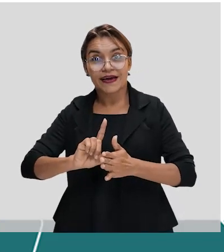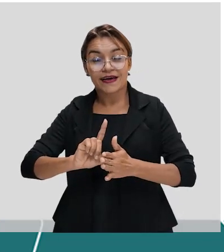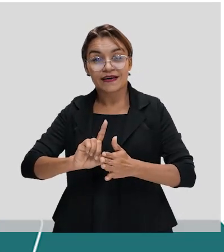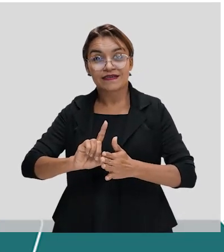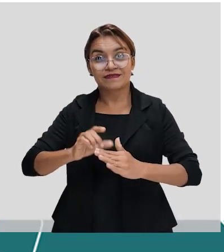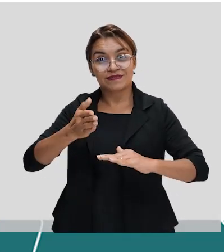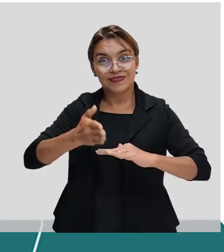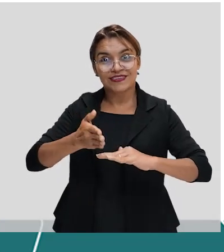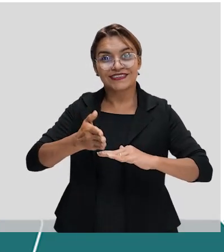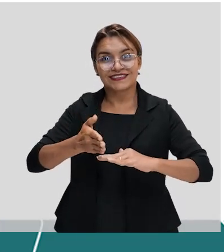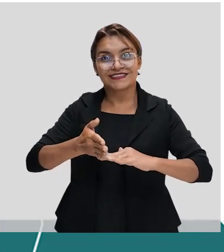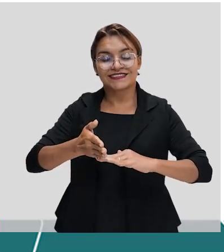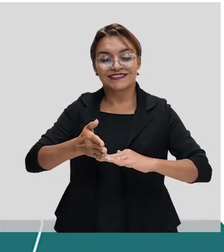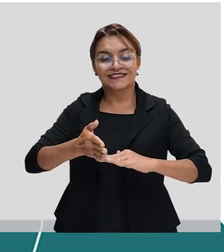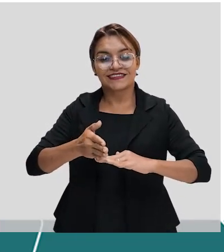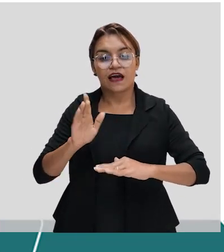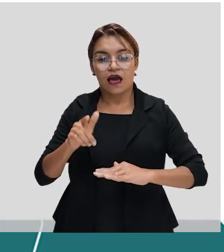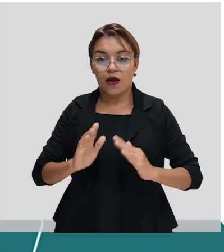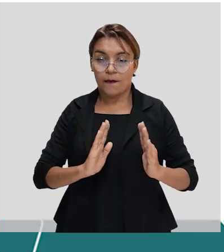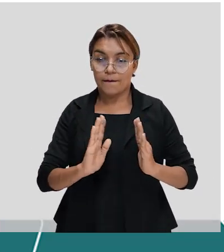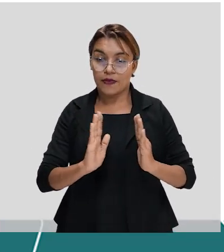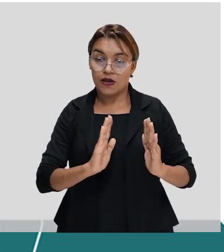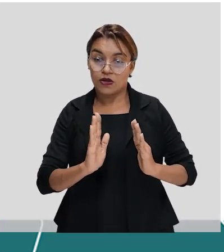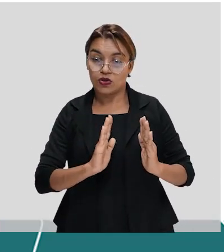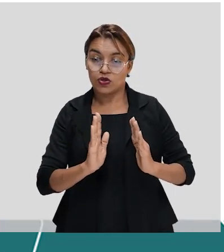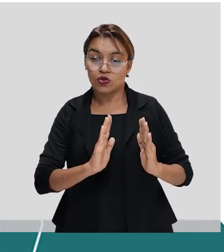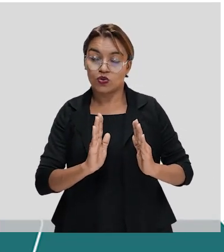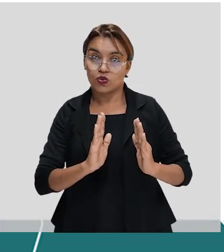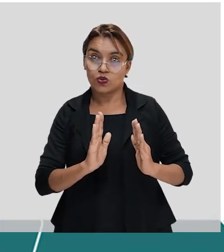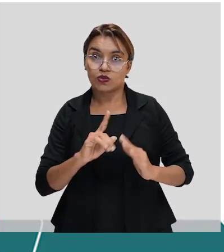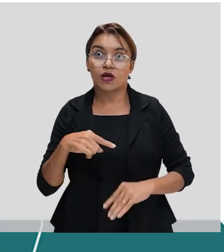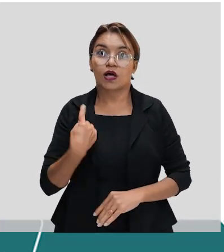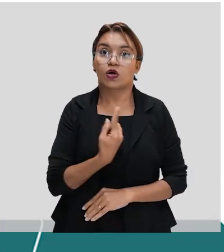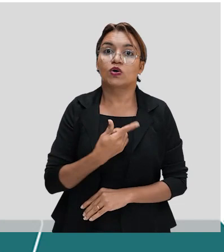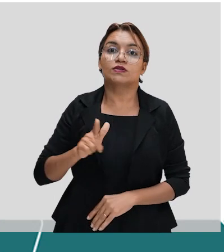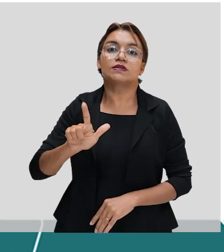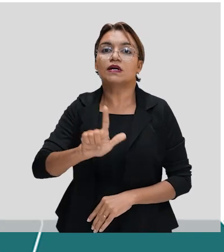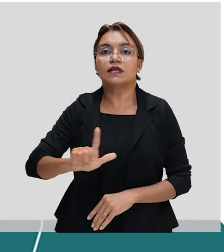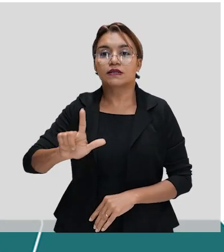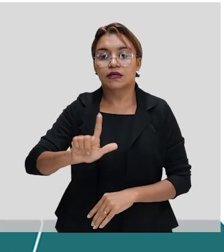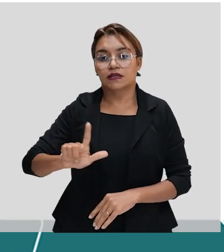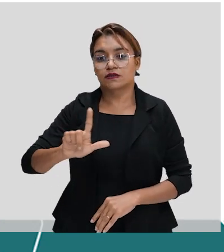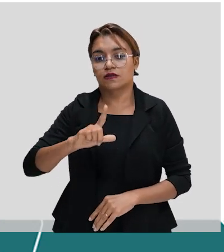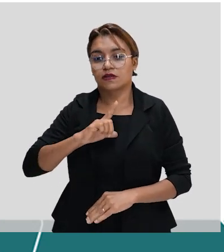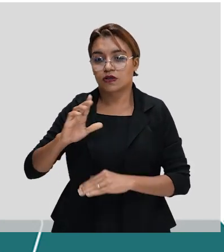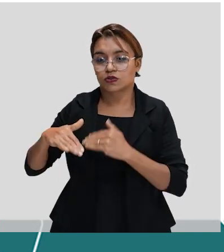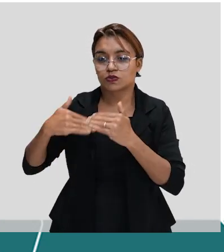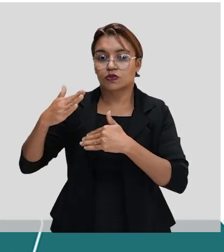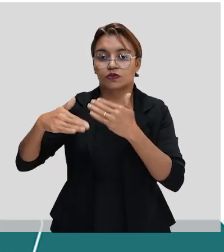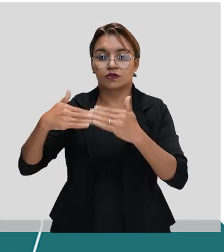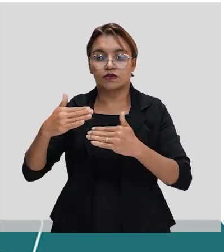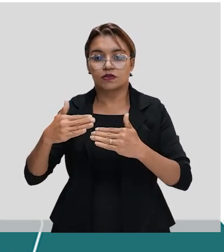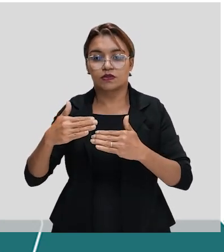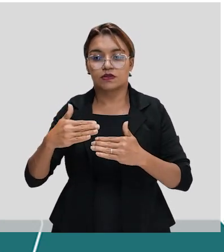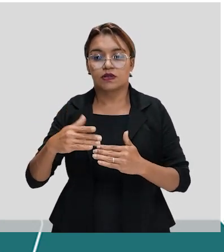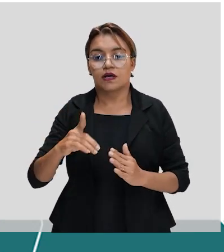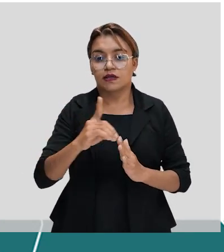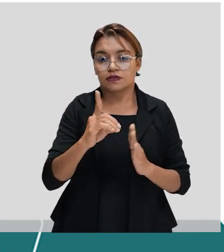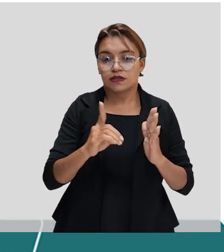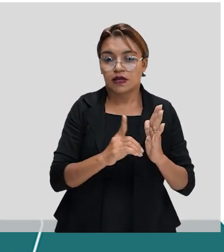pré-ante do modernismo, é um período da nossa literatura que teve desenvolvimento nas décadas de